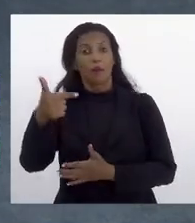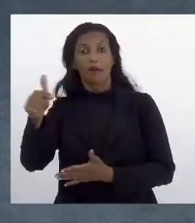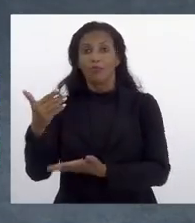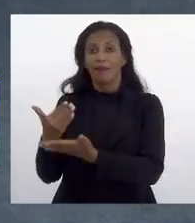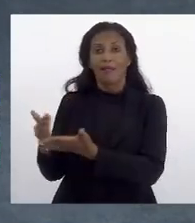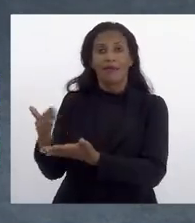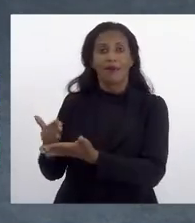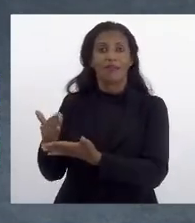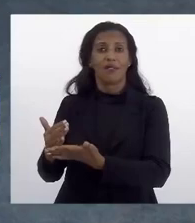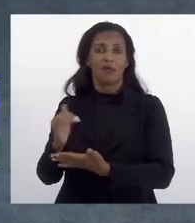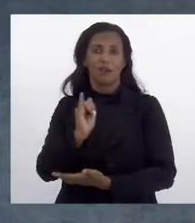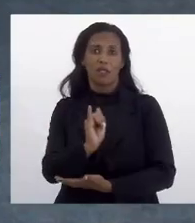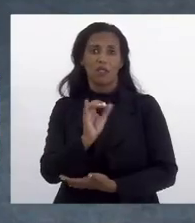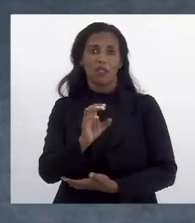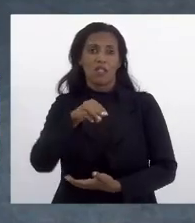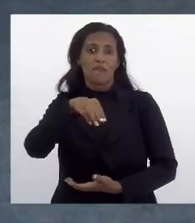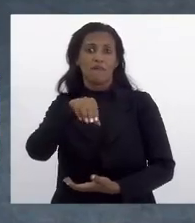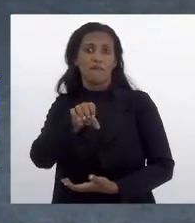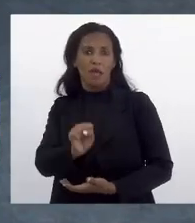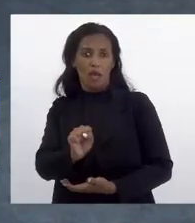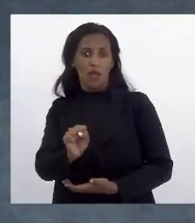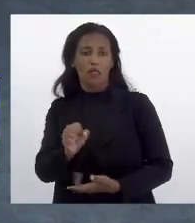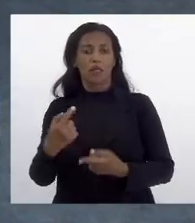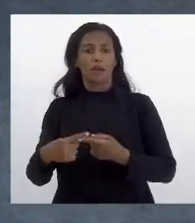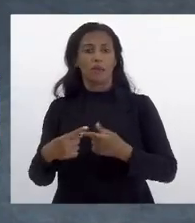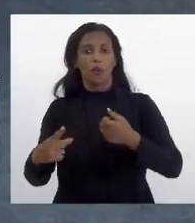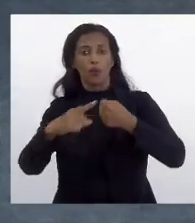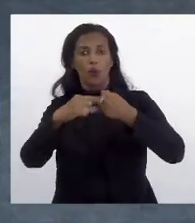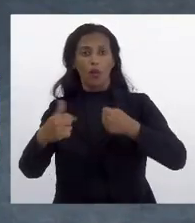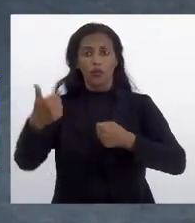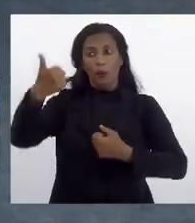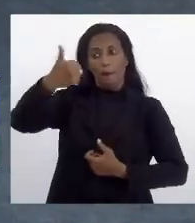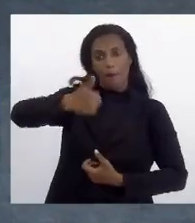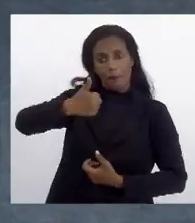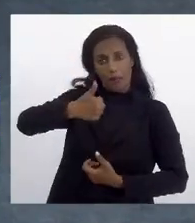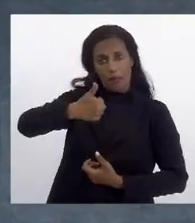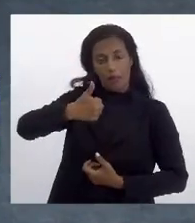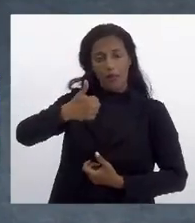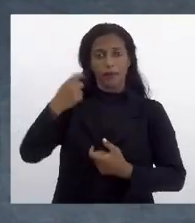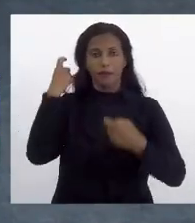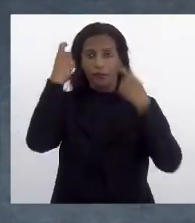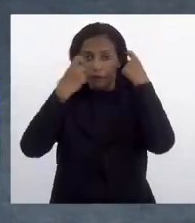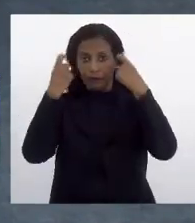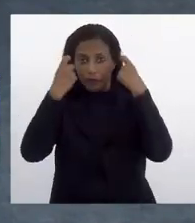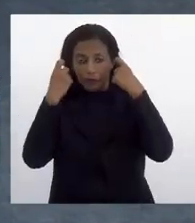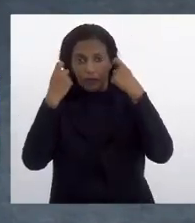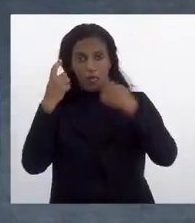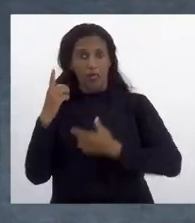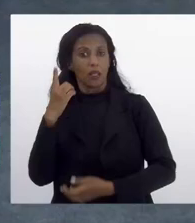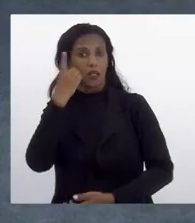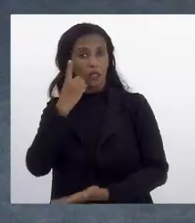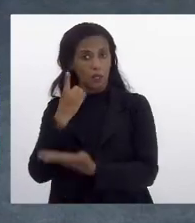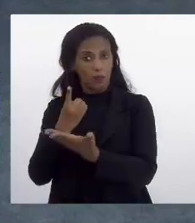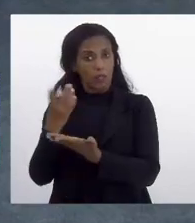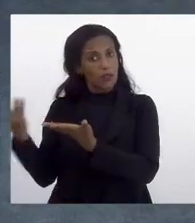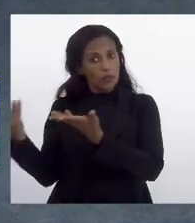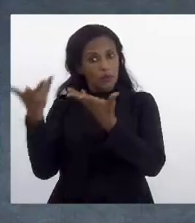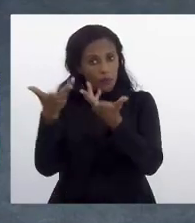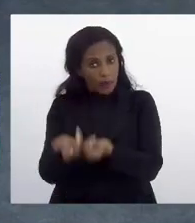nada a ver com o ICMS. Porque no artigo primeiro a preocupação da deputada Dani foi acolhida. Inclusive em não